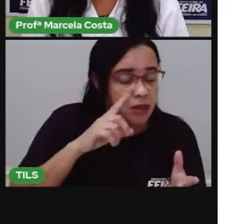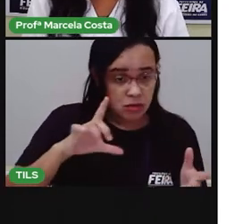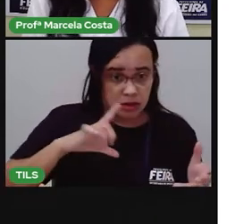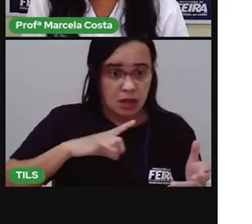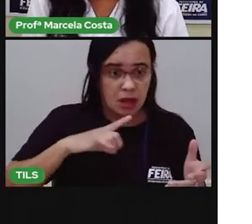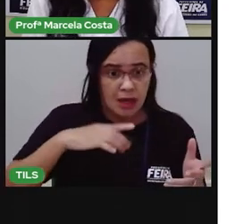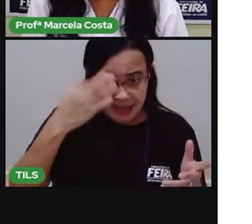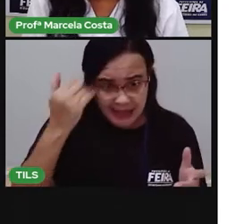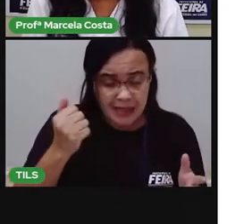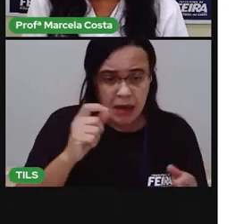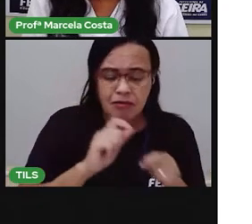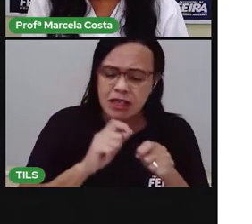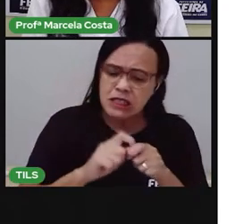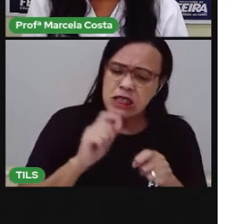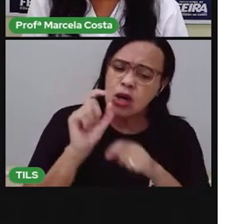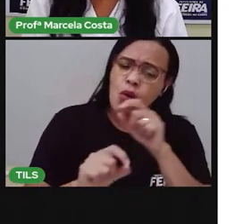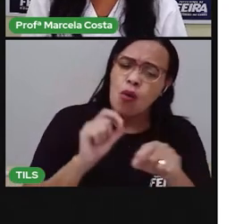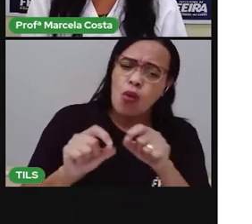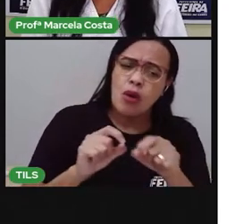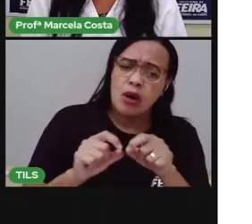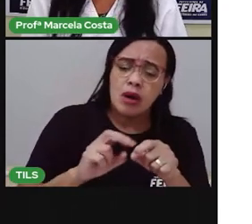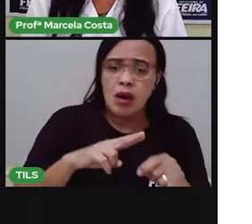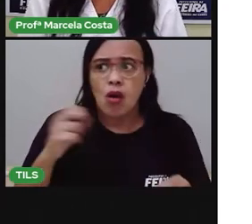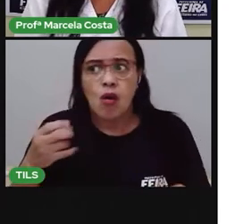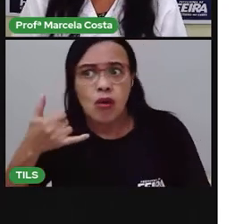Sabe para quem ligar?